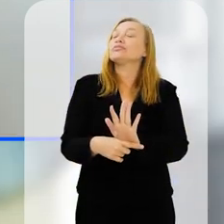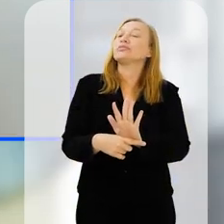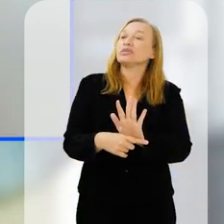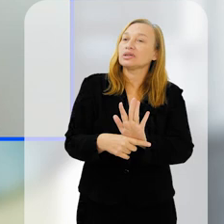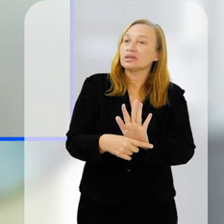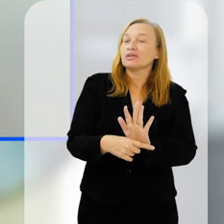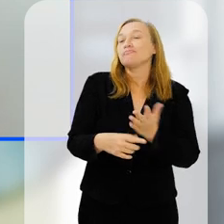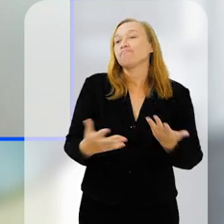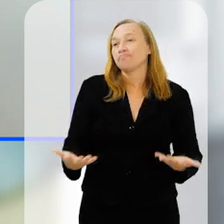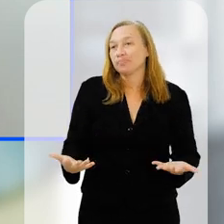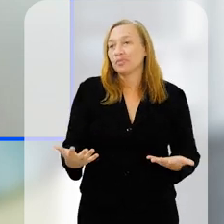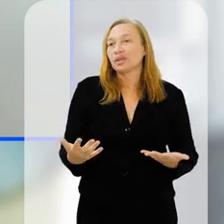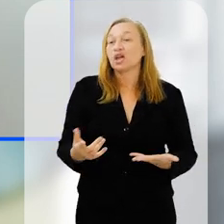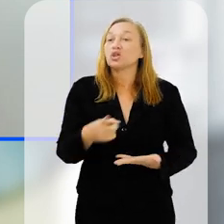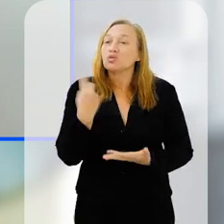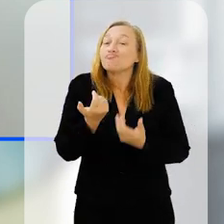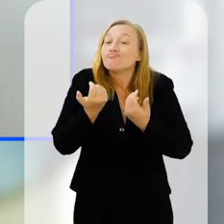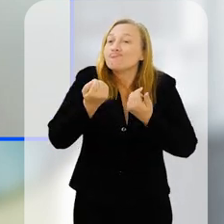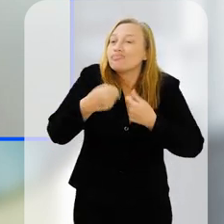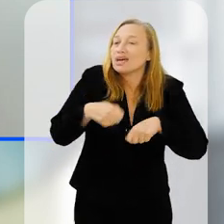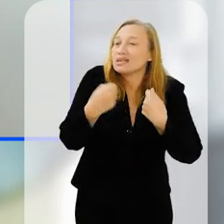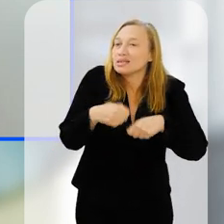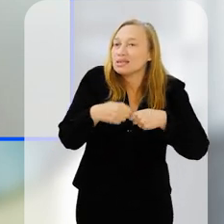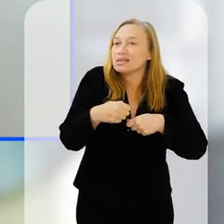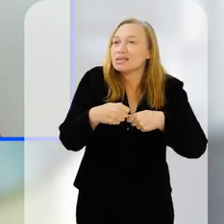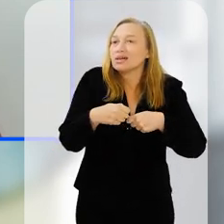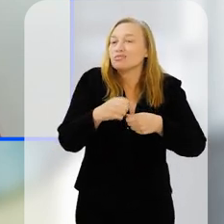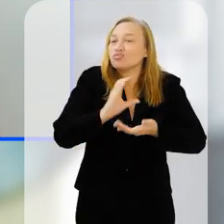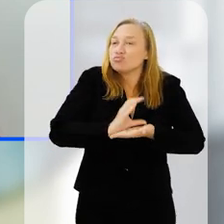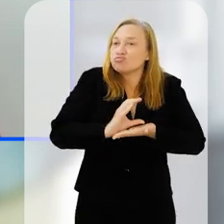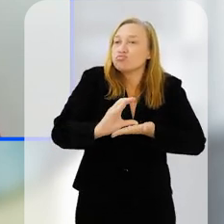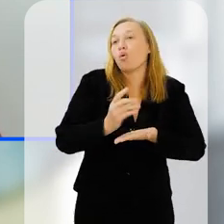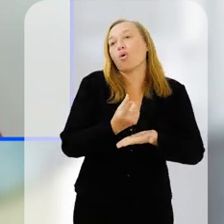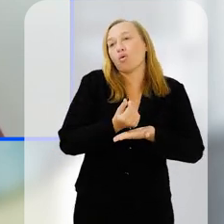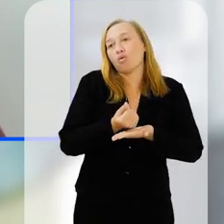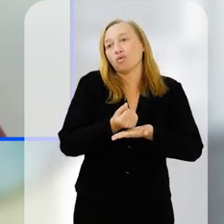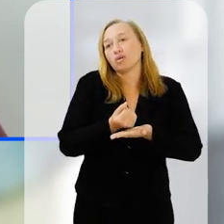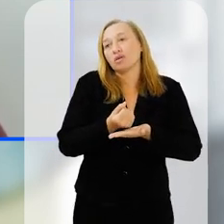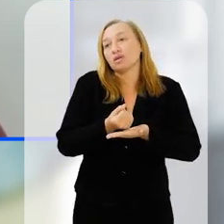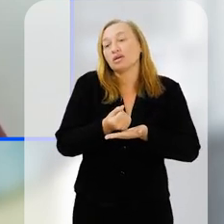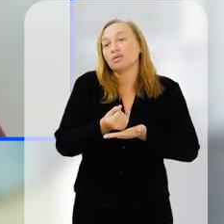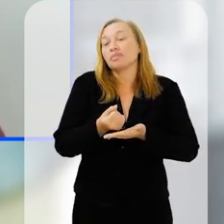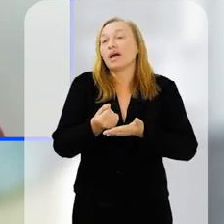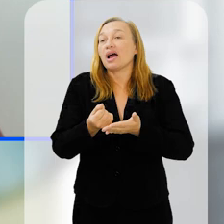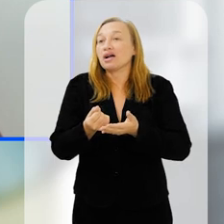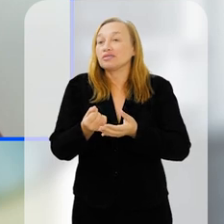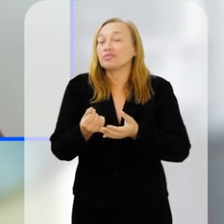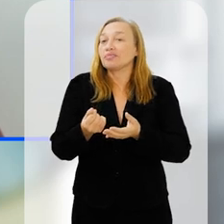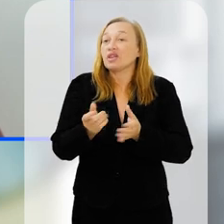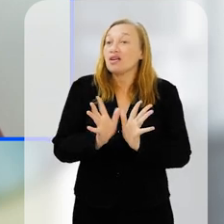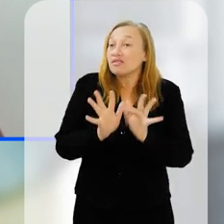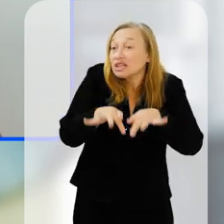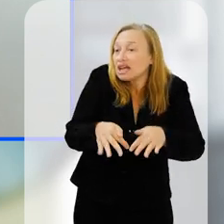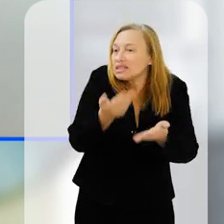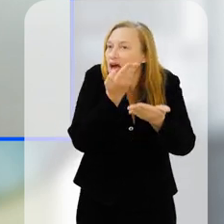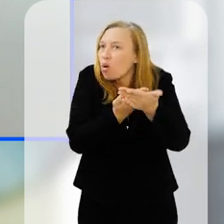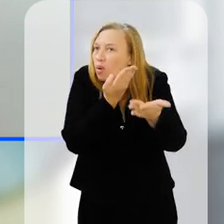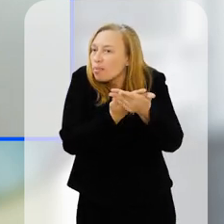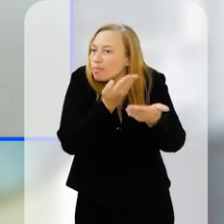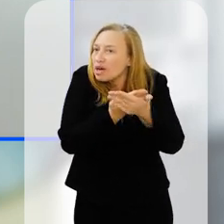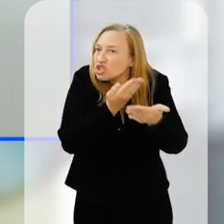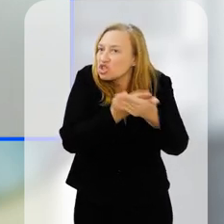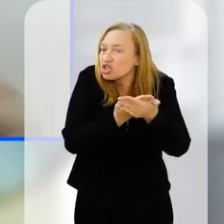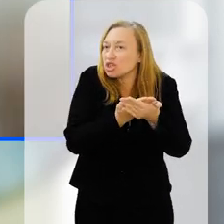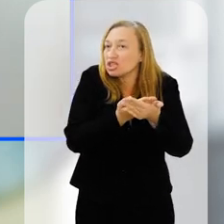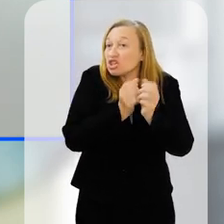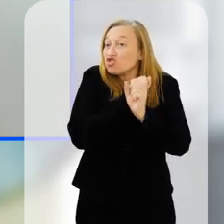ajuda muito, a gente precisa desses recursos para realizar uma pesquisa que tem o potencial